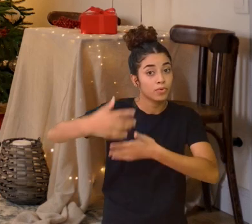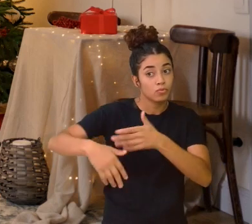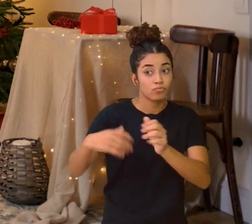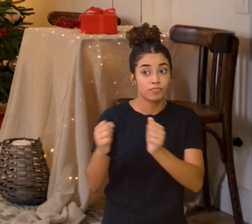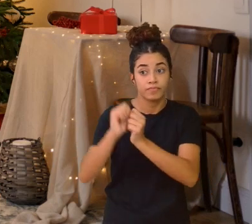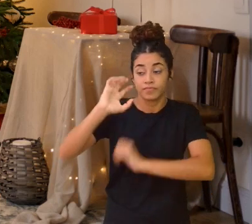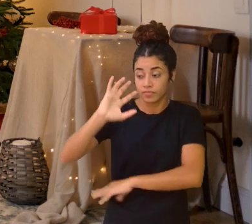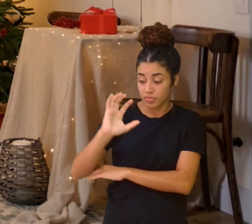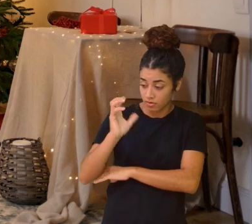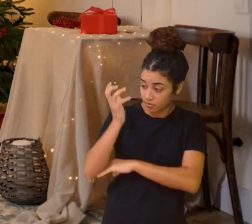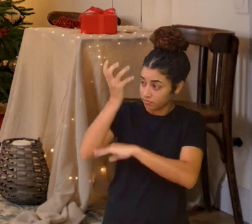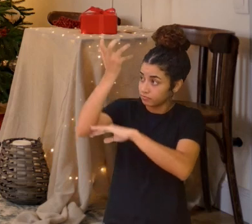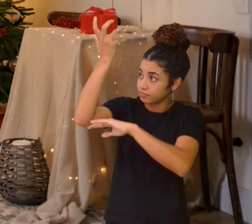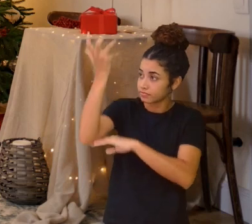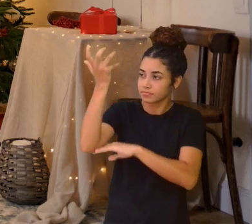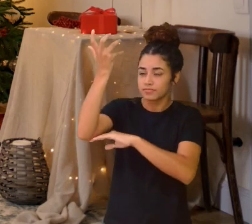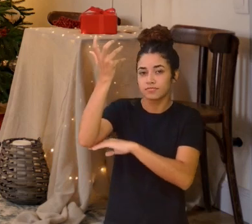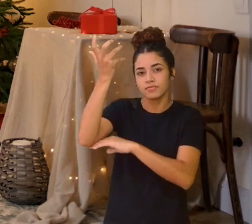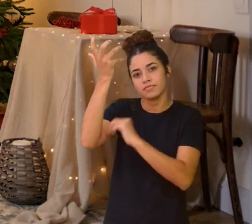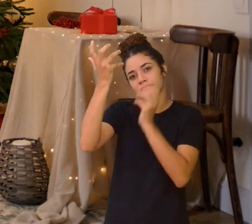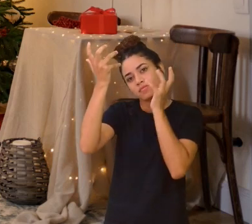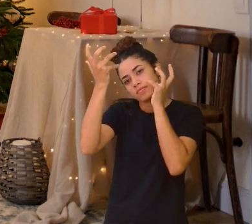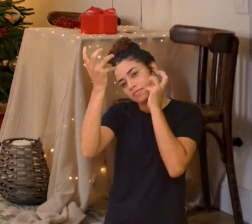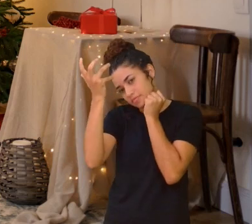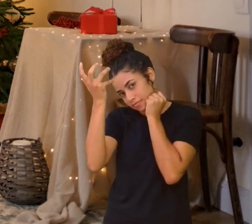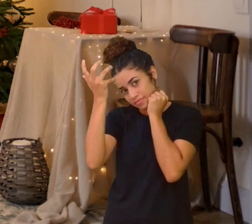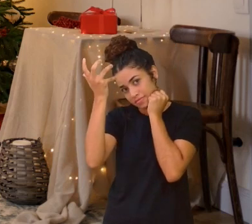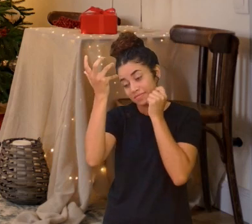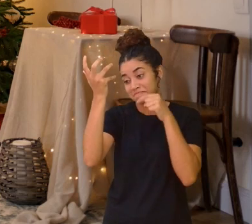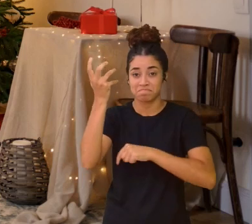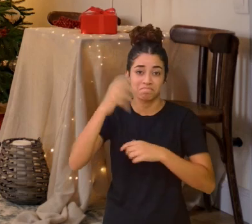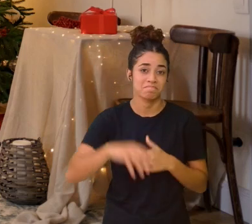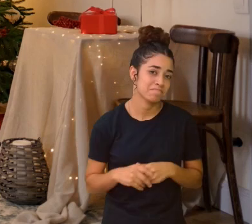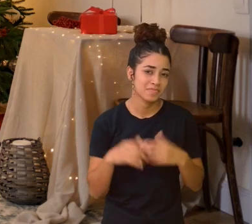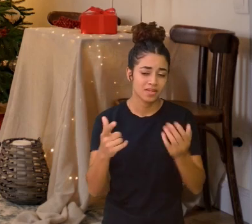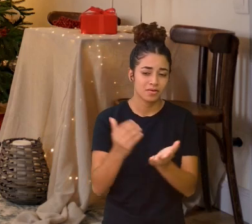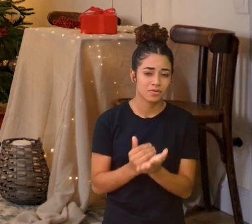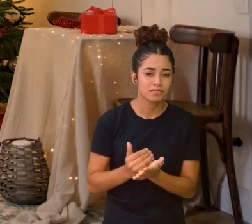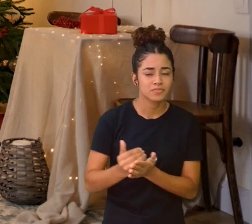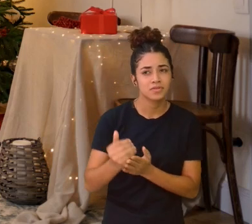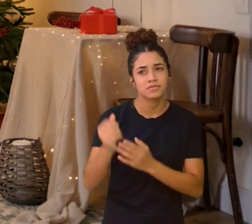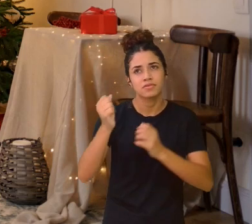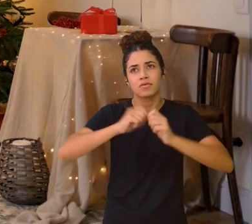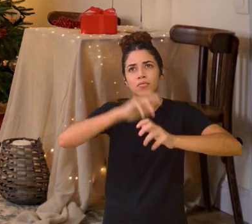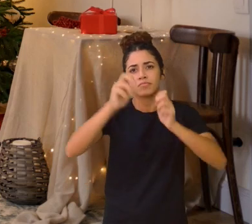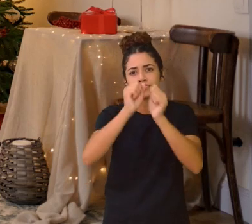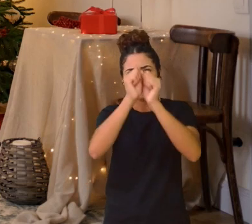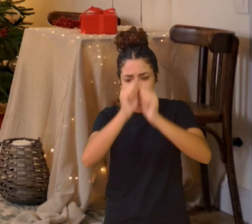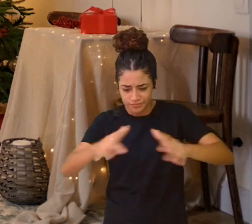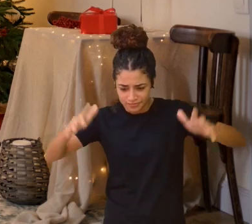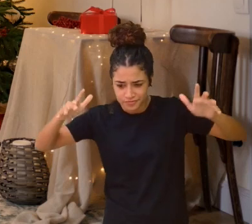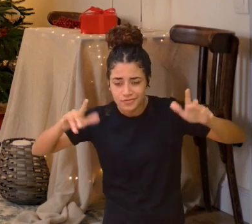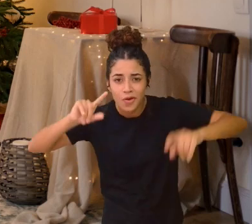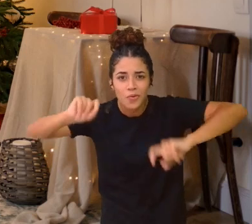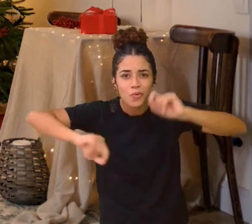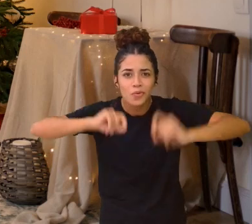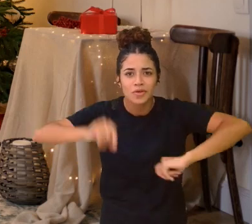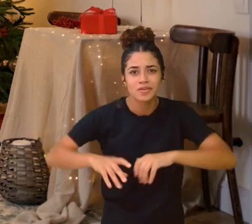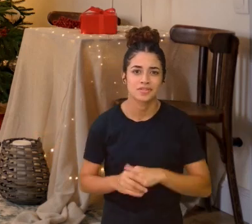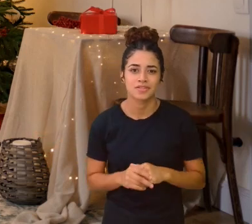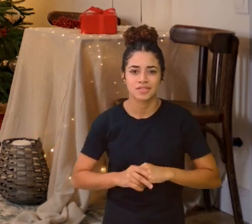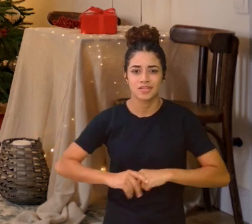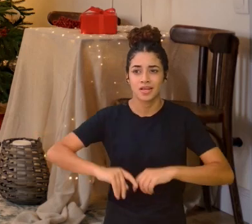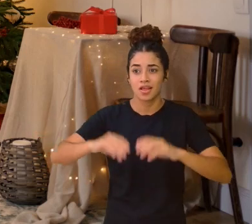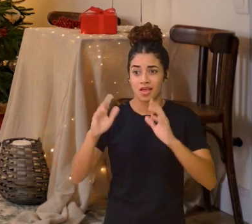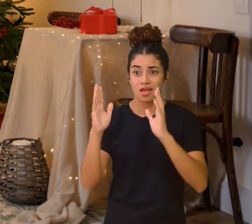árvore, a menina adormeceu E começou a magia Enquanto a casa